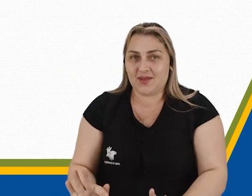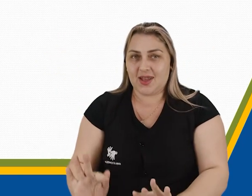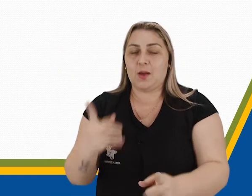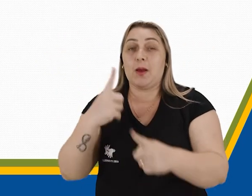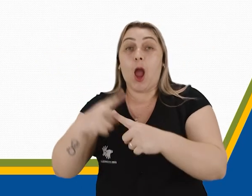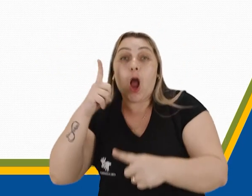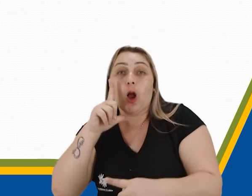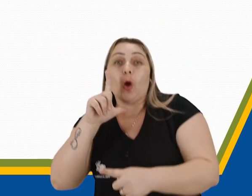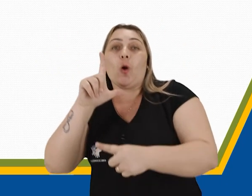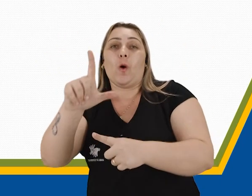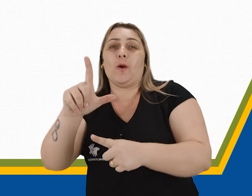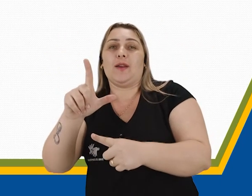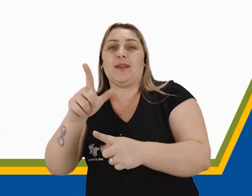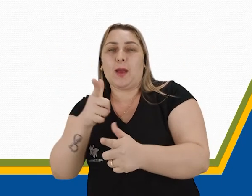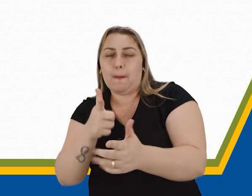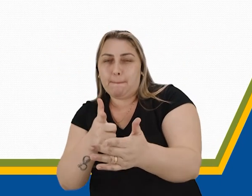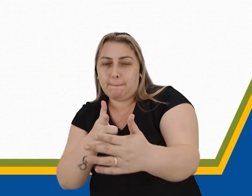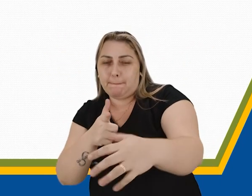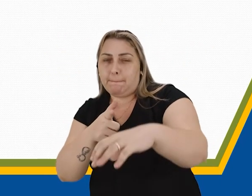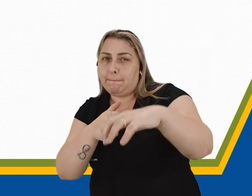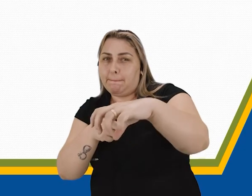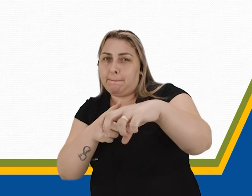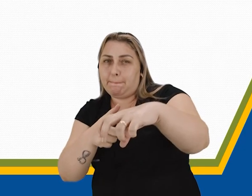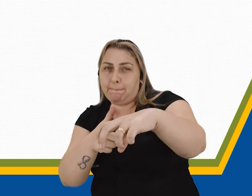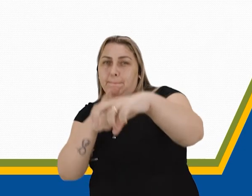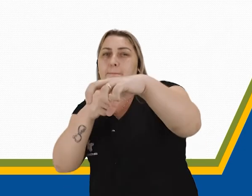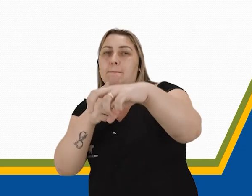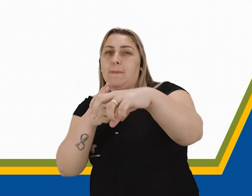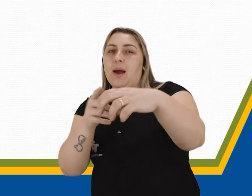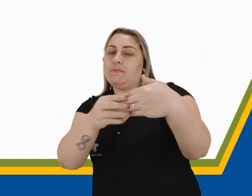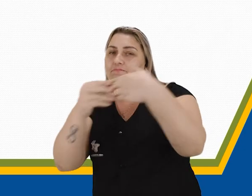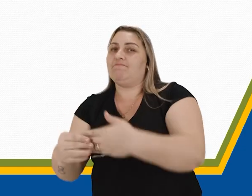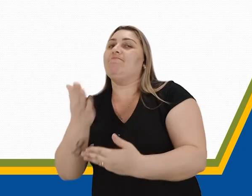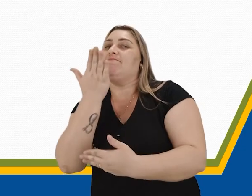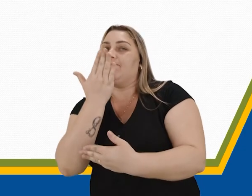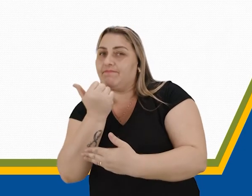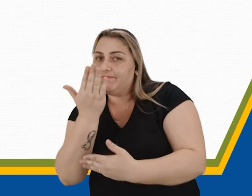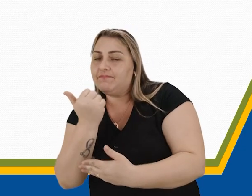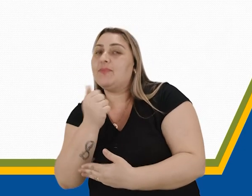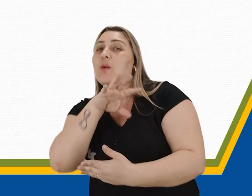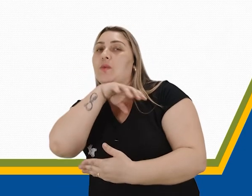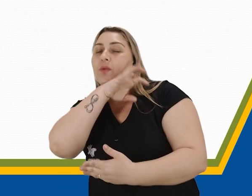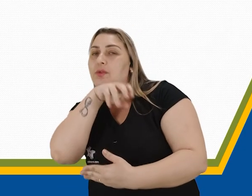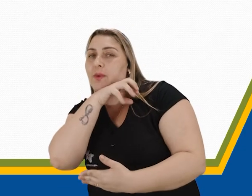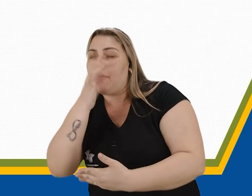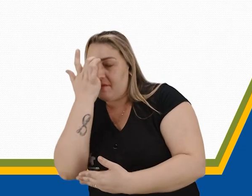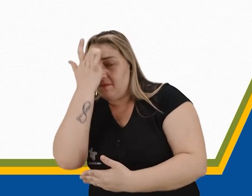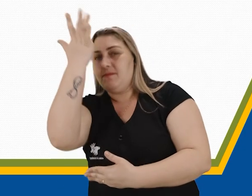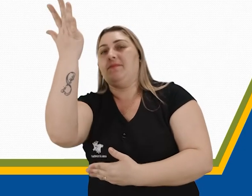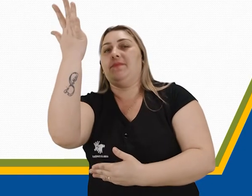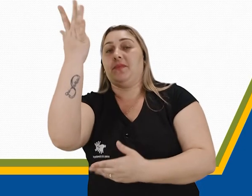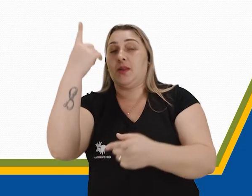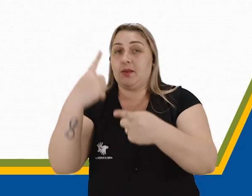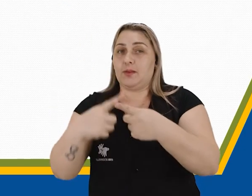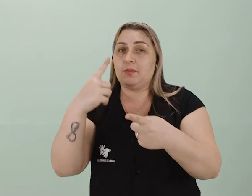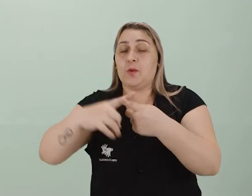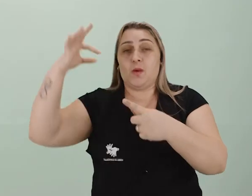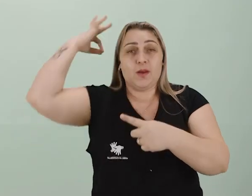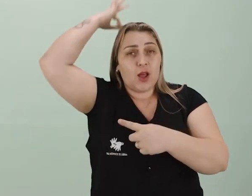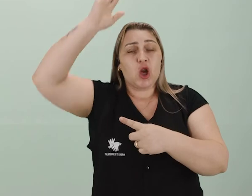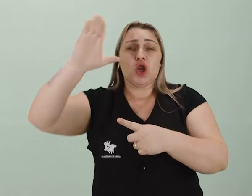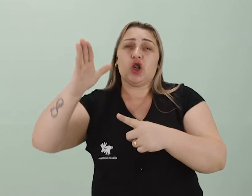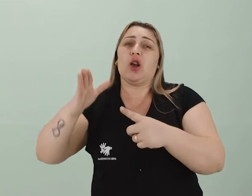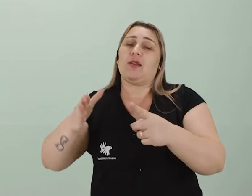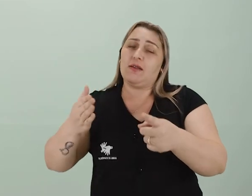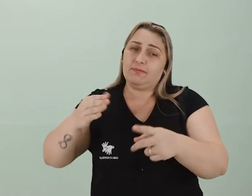caça. Seria possível eles capturarem aquele animal com mais facilidade, porque o espírito dele